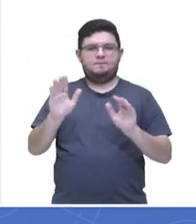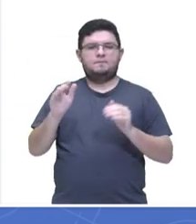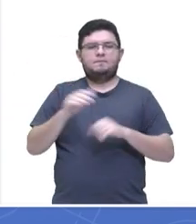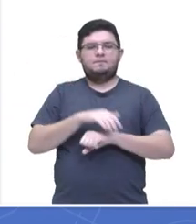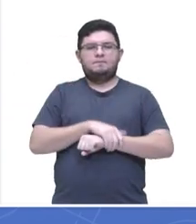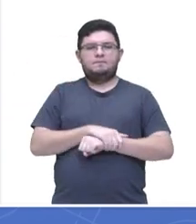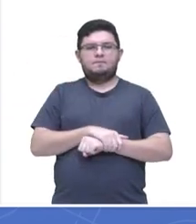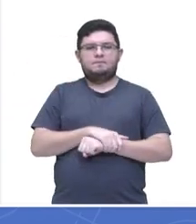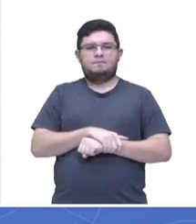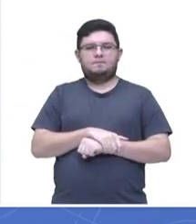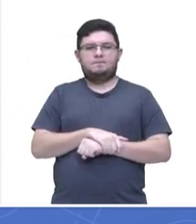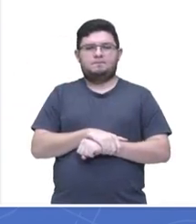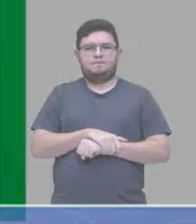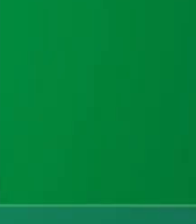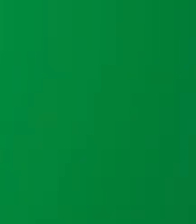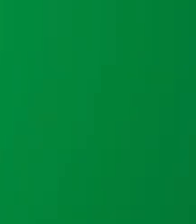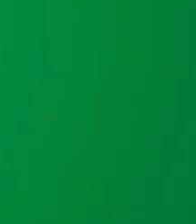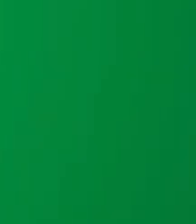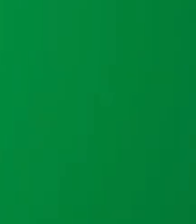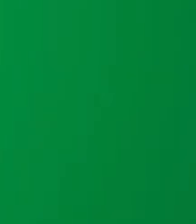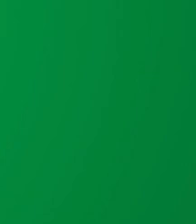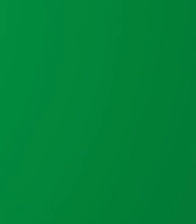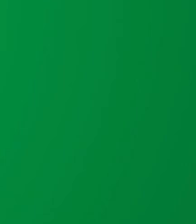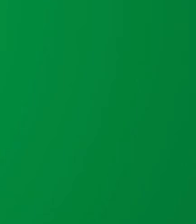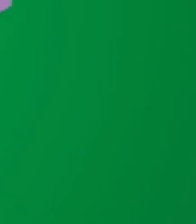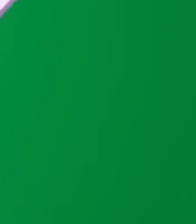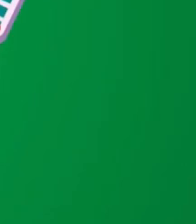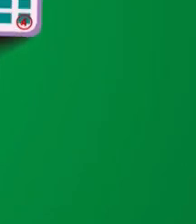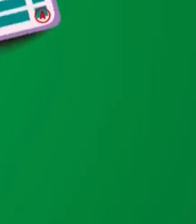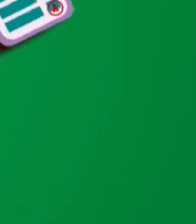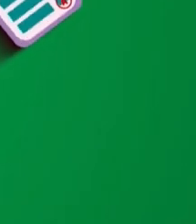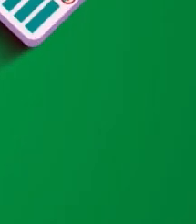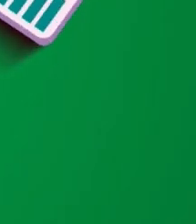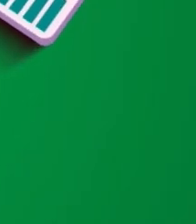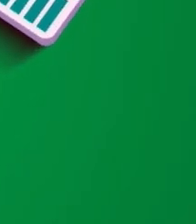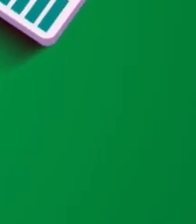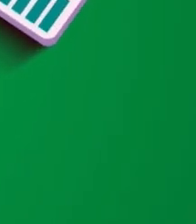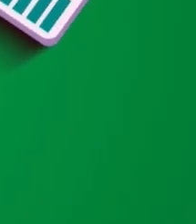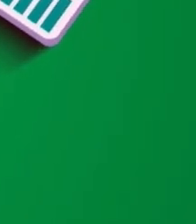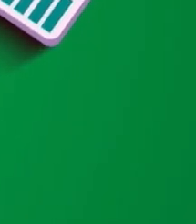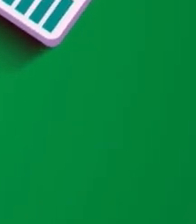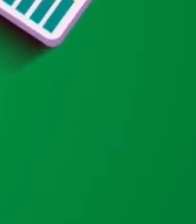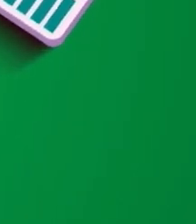pessoal! Tchau! Tchau! Tchau! Tchau!